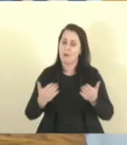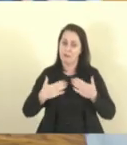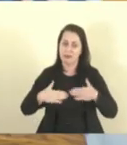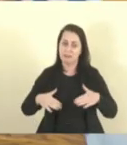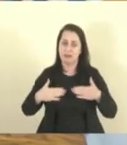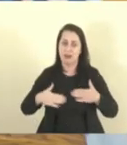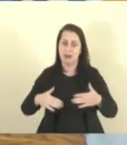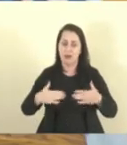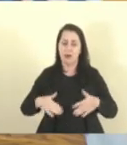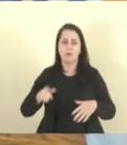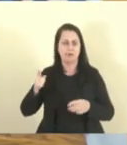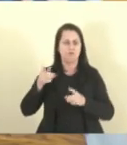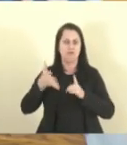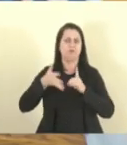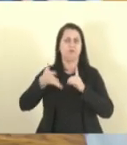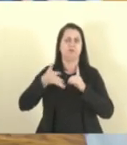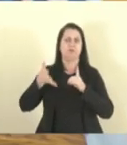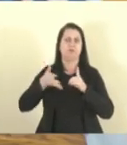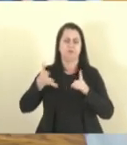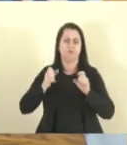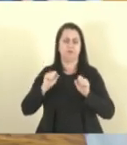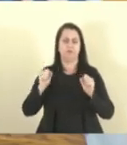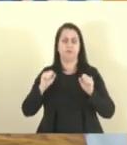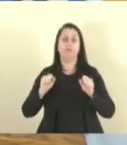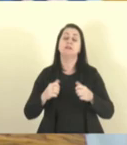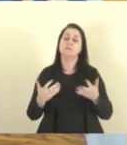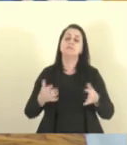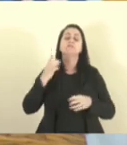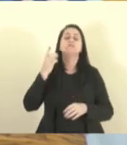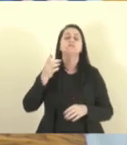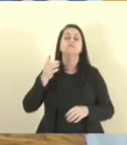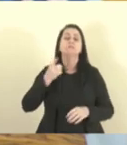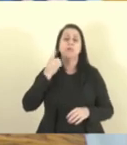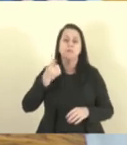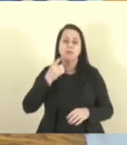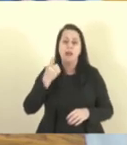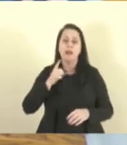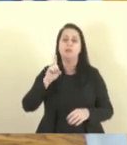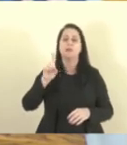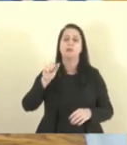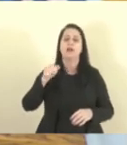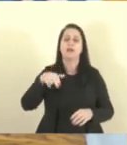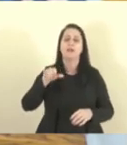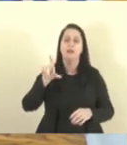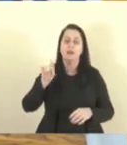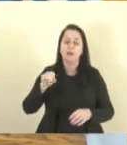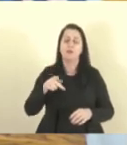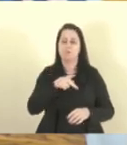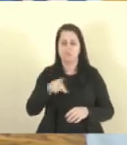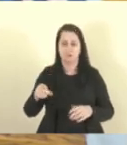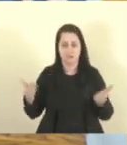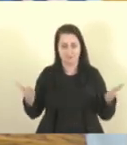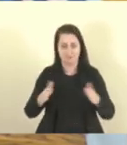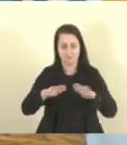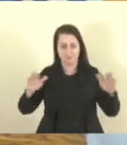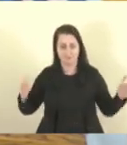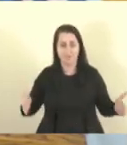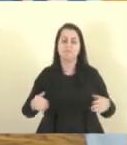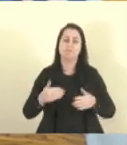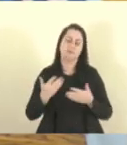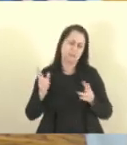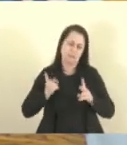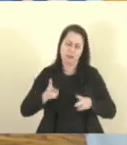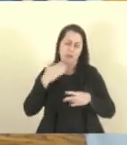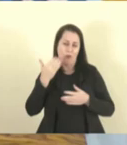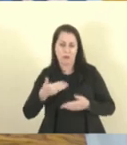do seu discurso efusivo, deputado Danilo Baense, na presidência dessa casa, nos honrando sempre.